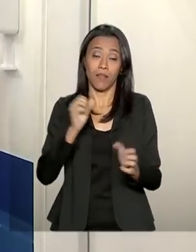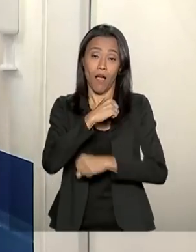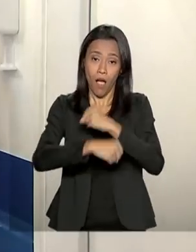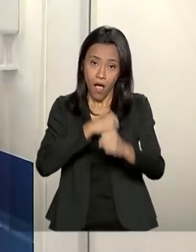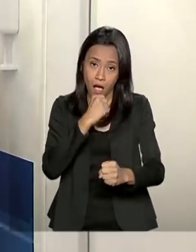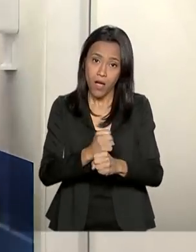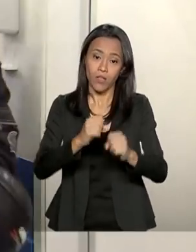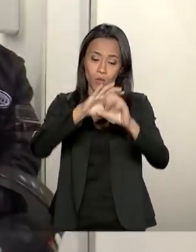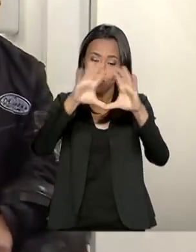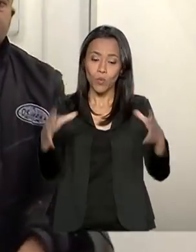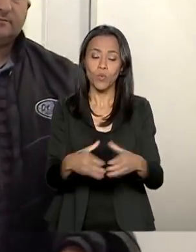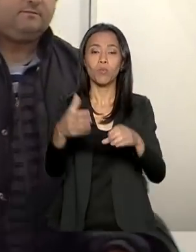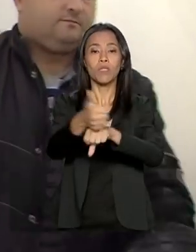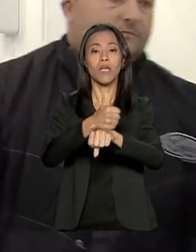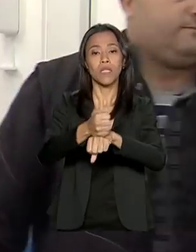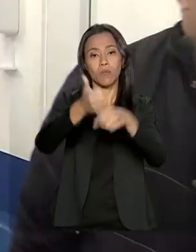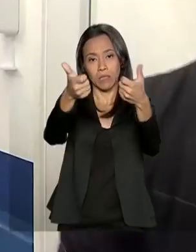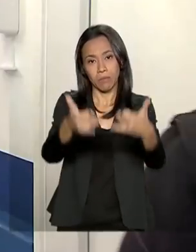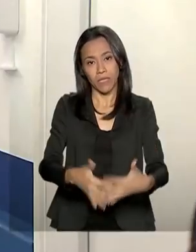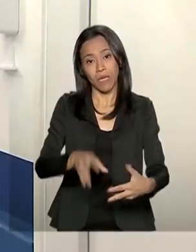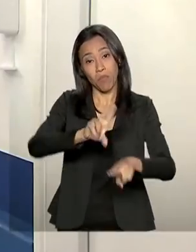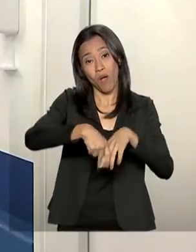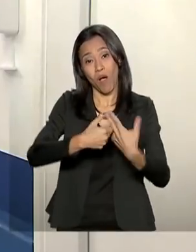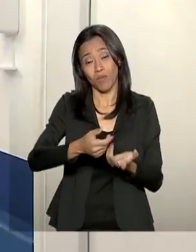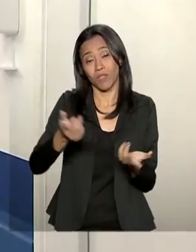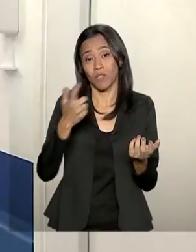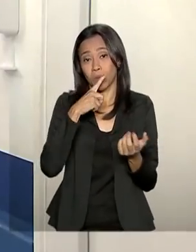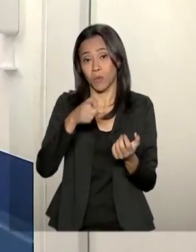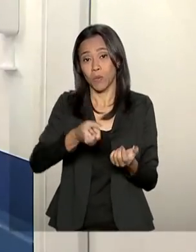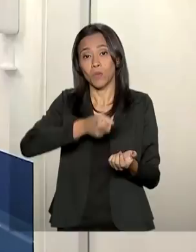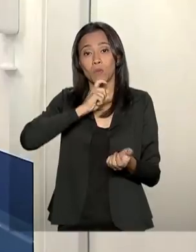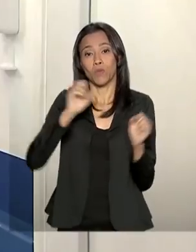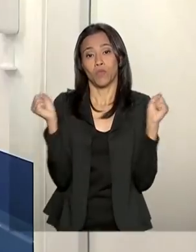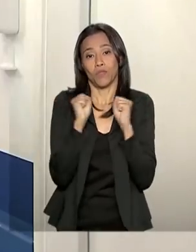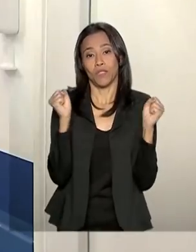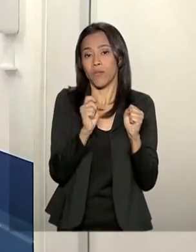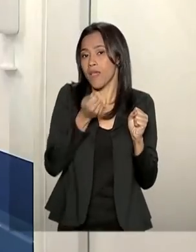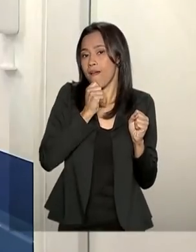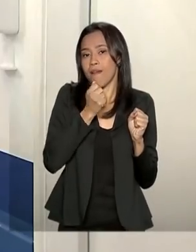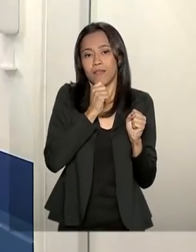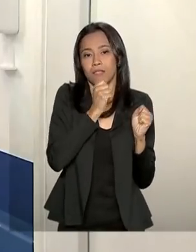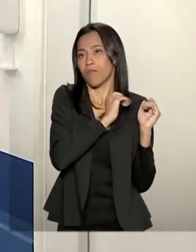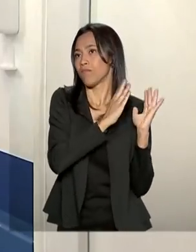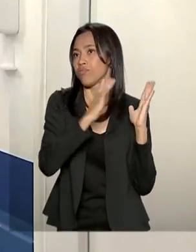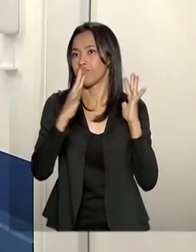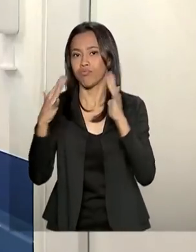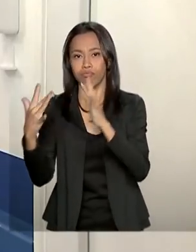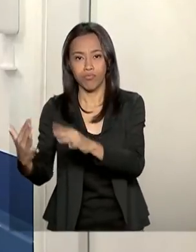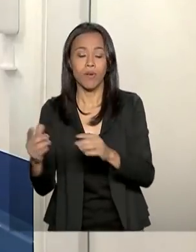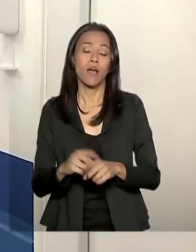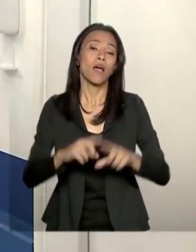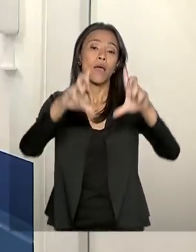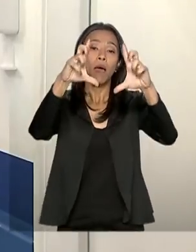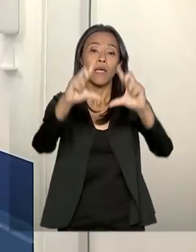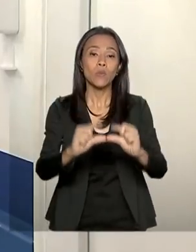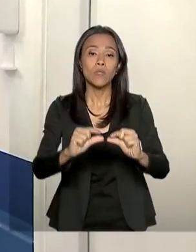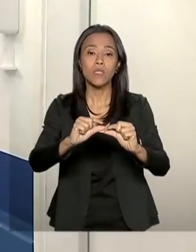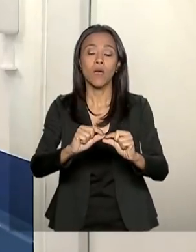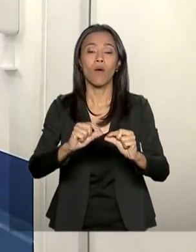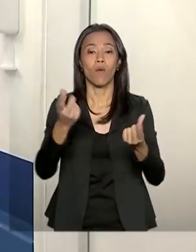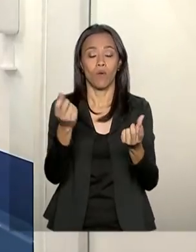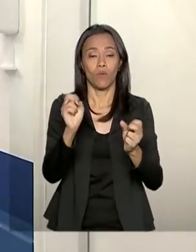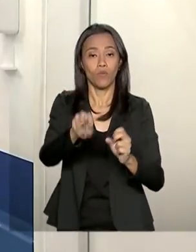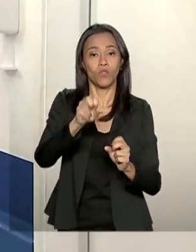alguns fatores contribuem para isso. O frio, que ainda não chegou para valer, a baixa circulação do vírus até o momento e